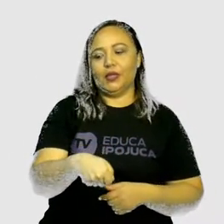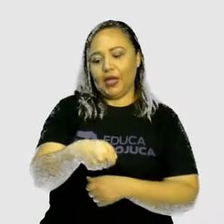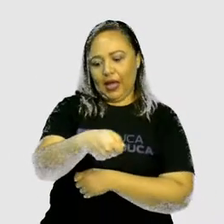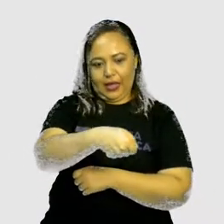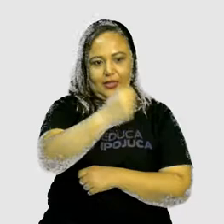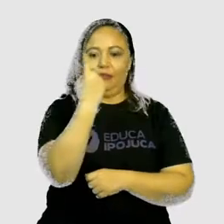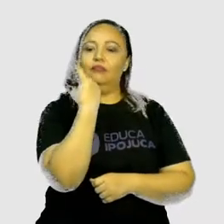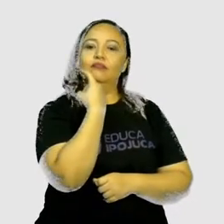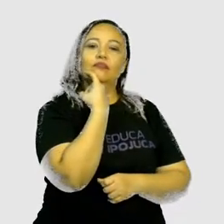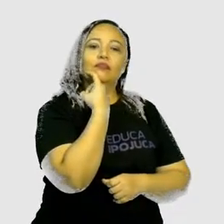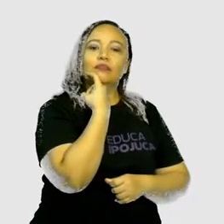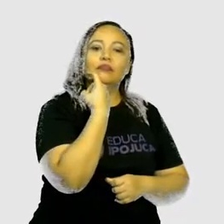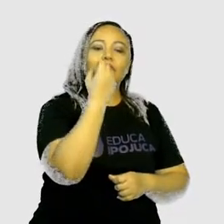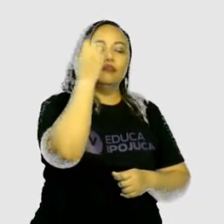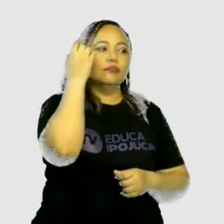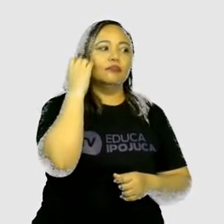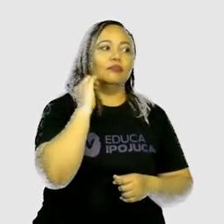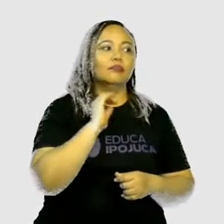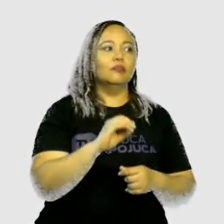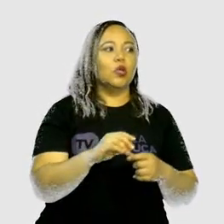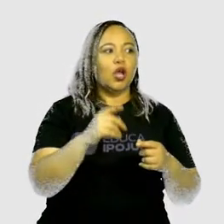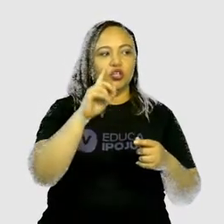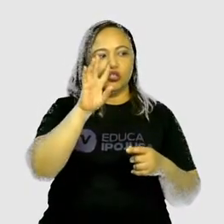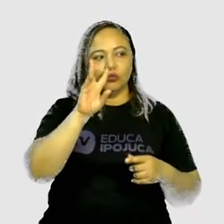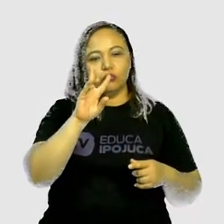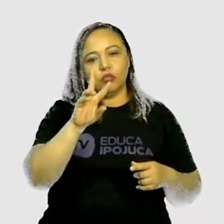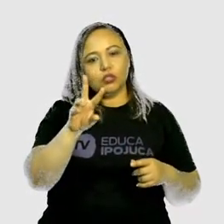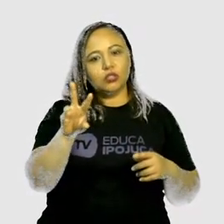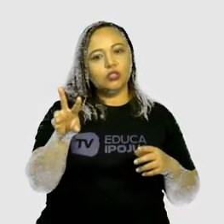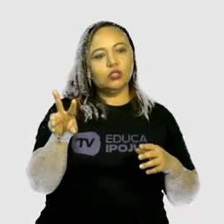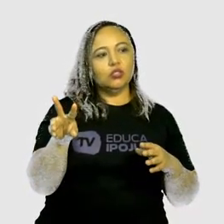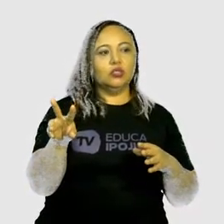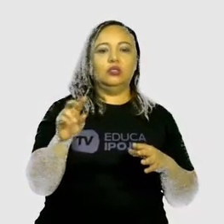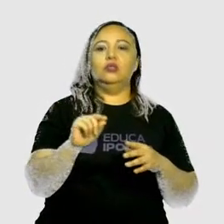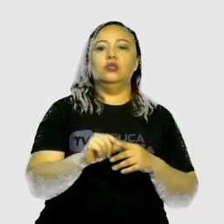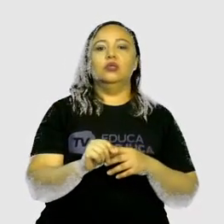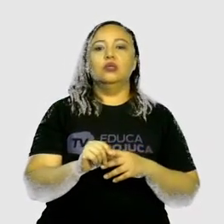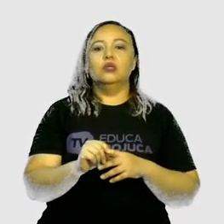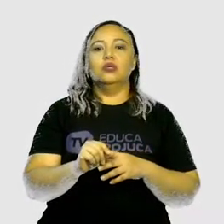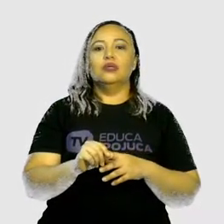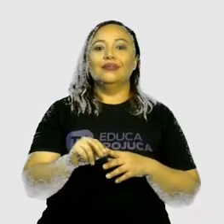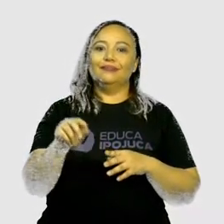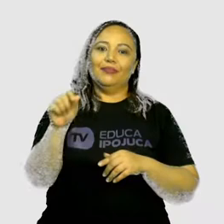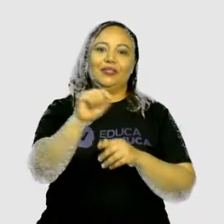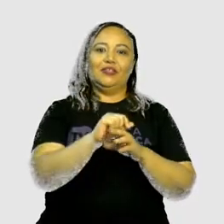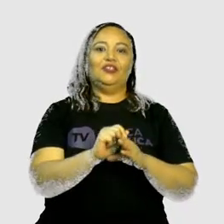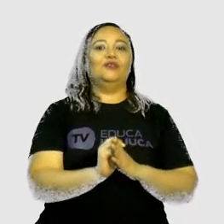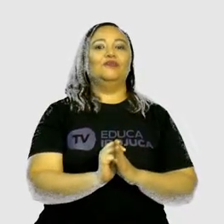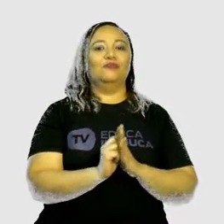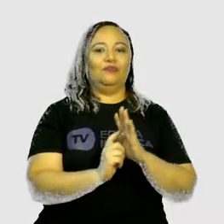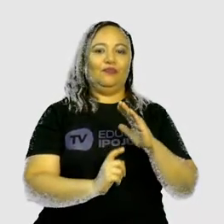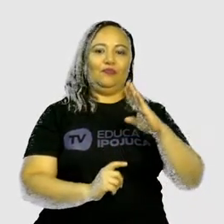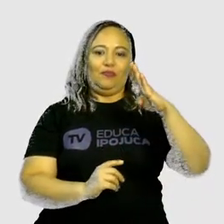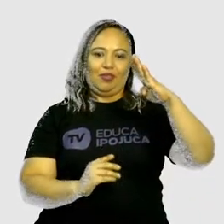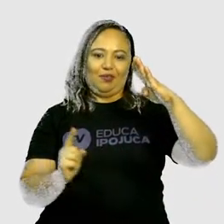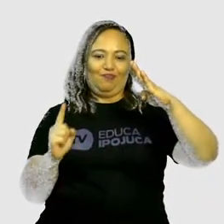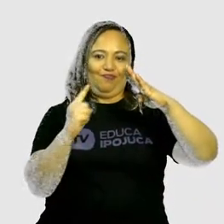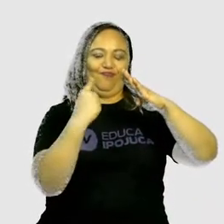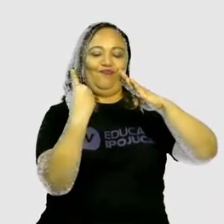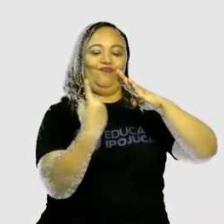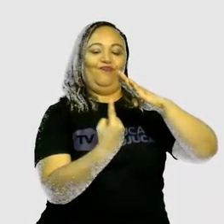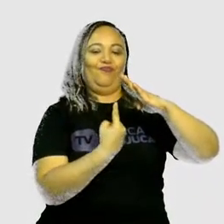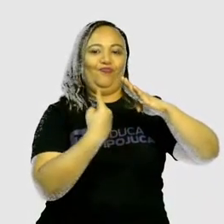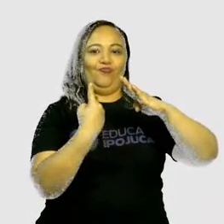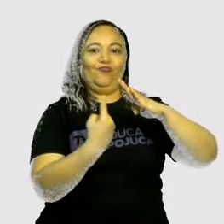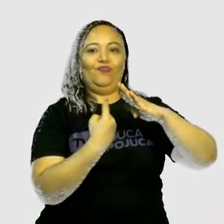E aqui os ribeirinhos, eles têm o isolamento social. E o que é isso, isolamento